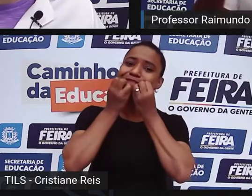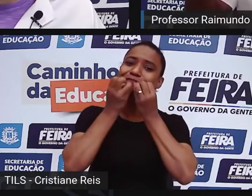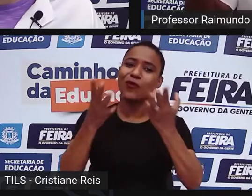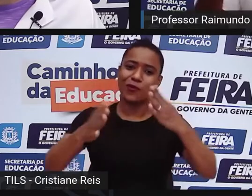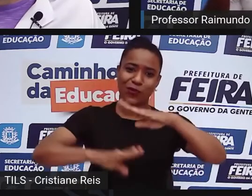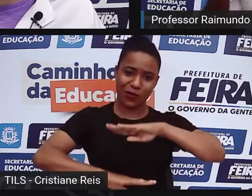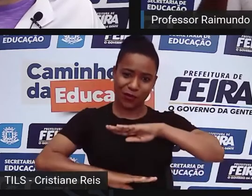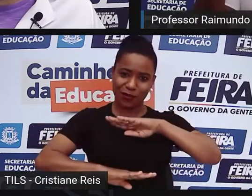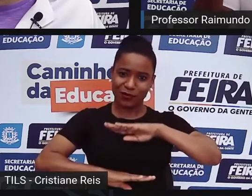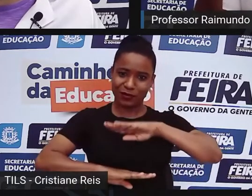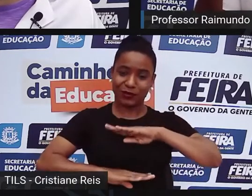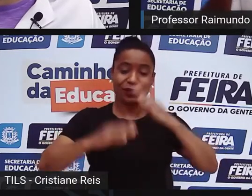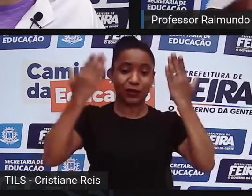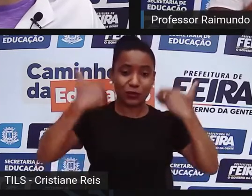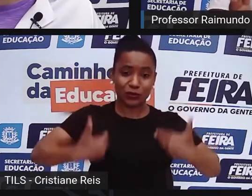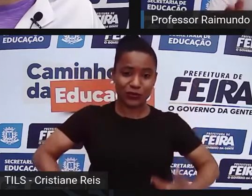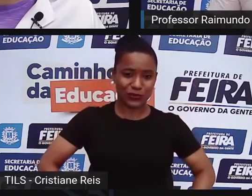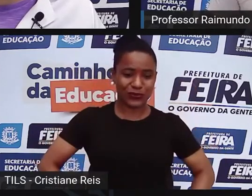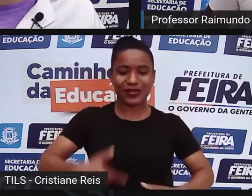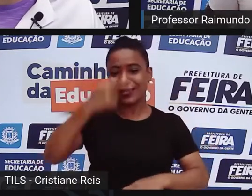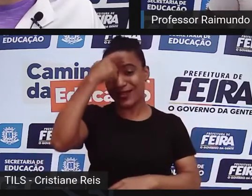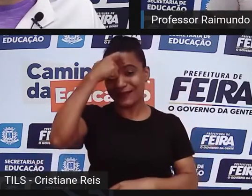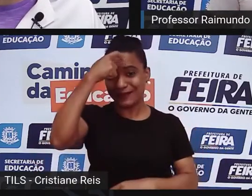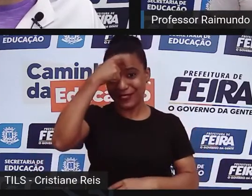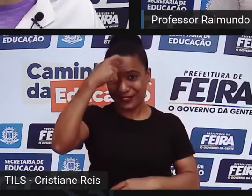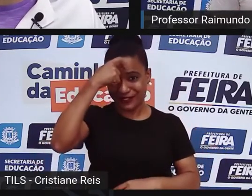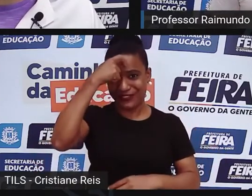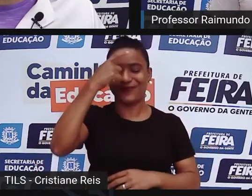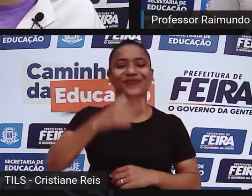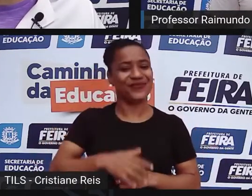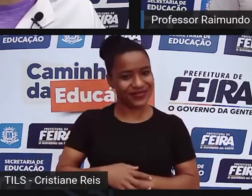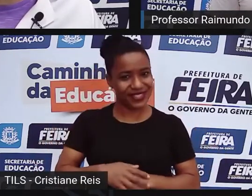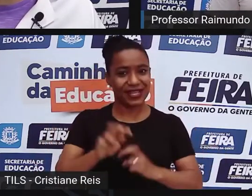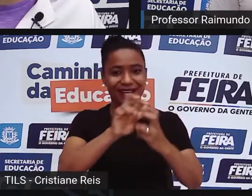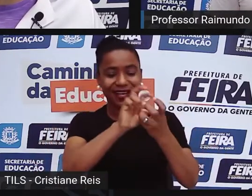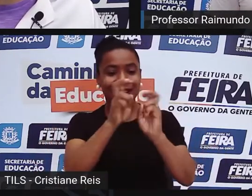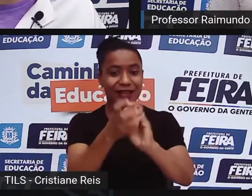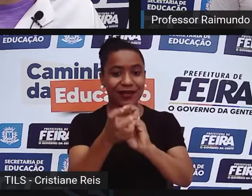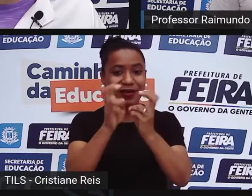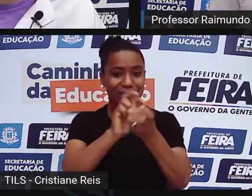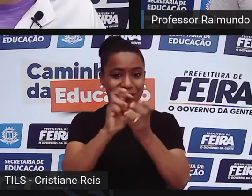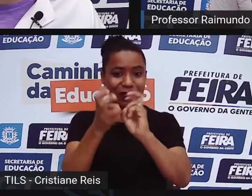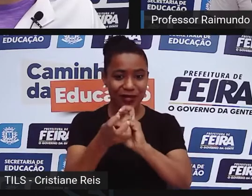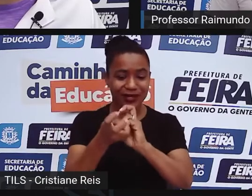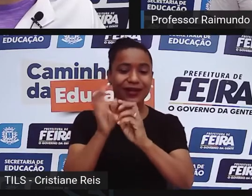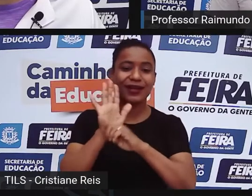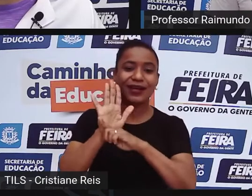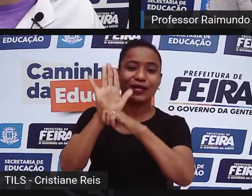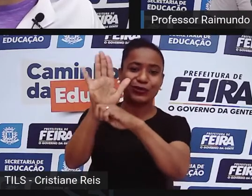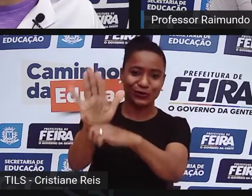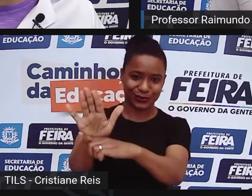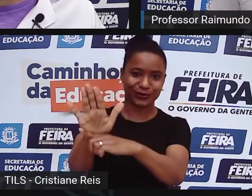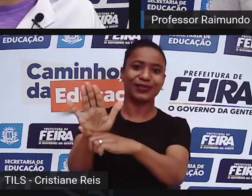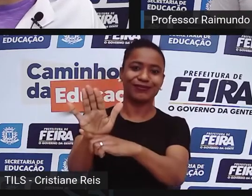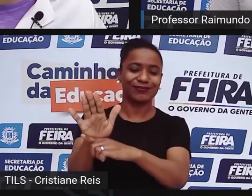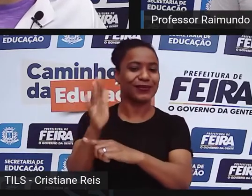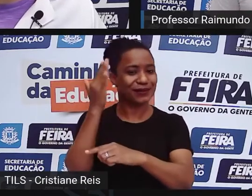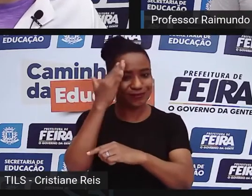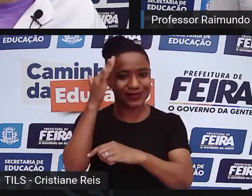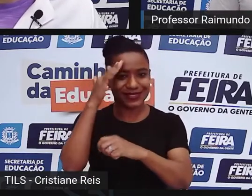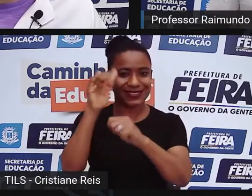e espiritamente a capoeira consegue ter uma definição para vocês melhor,